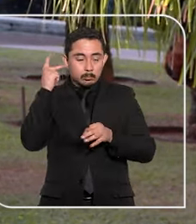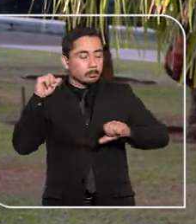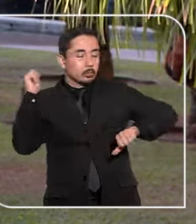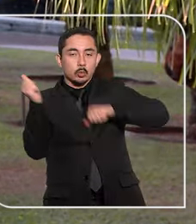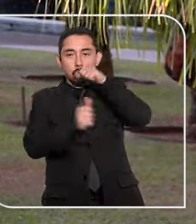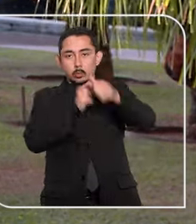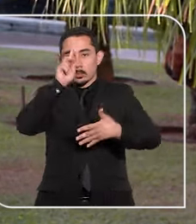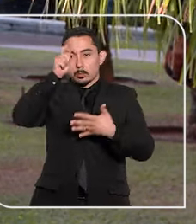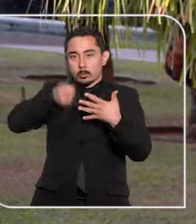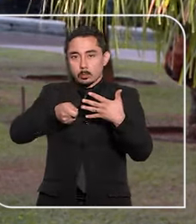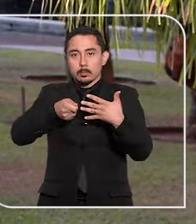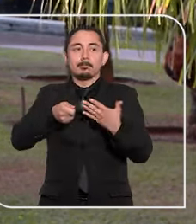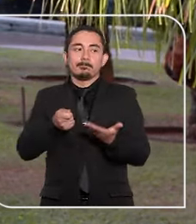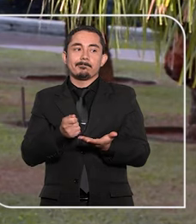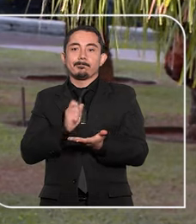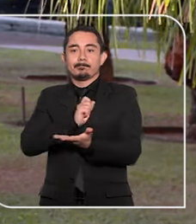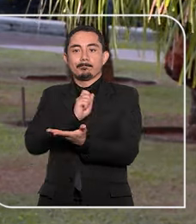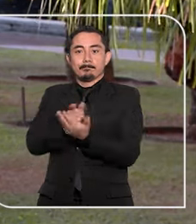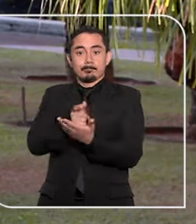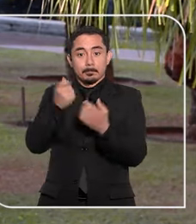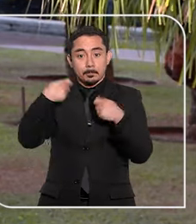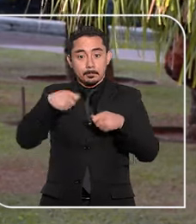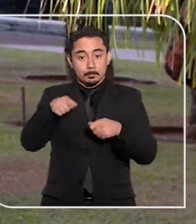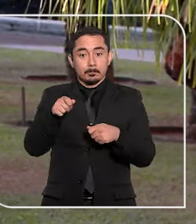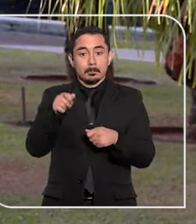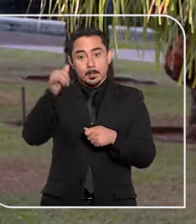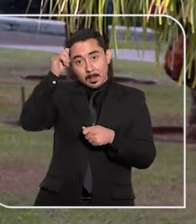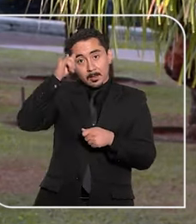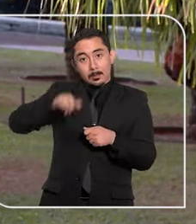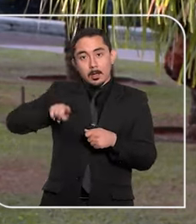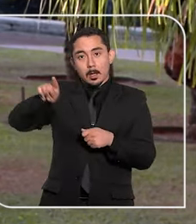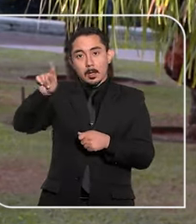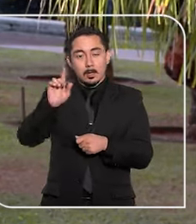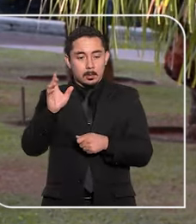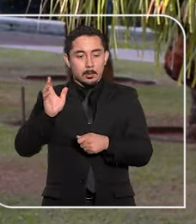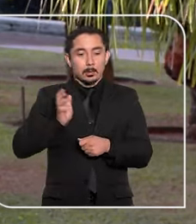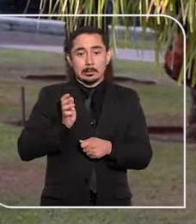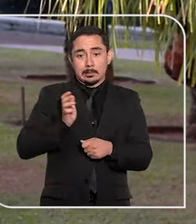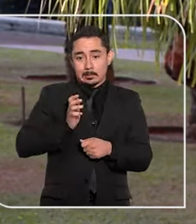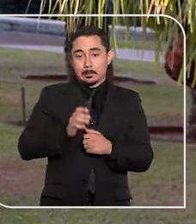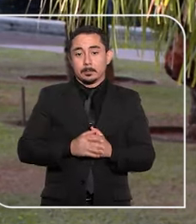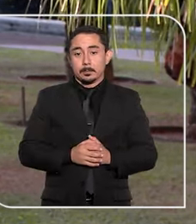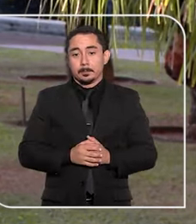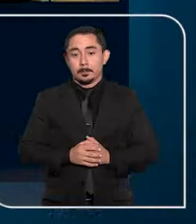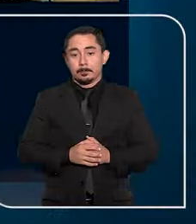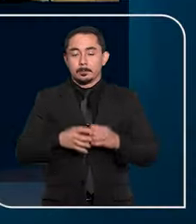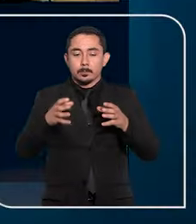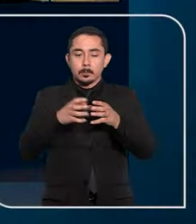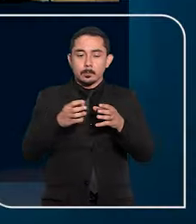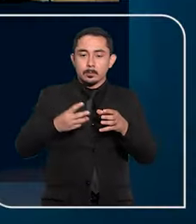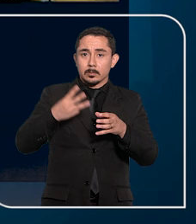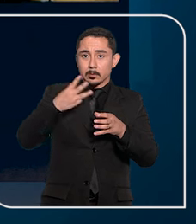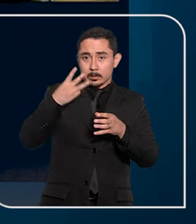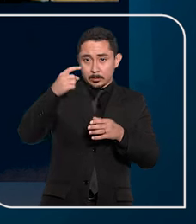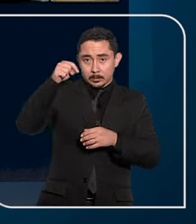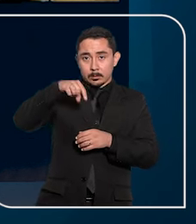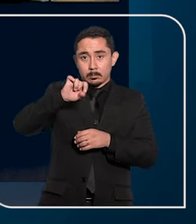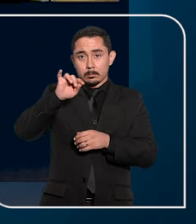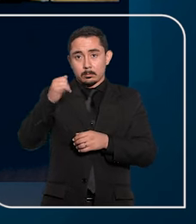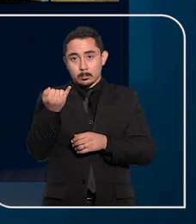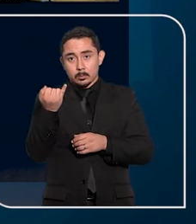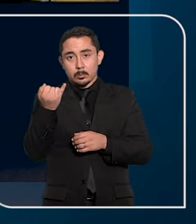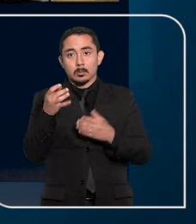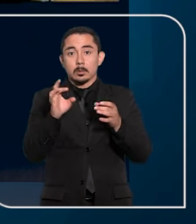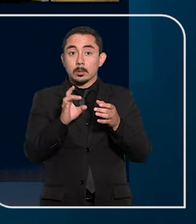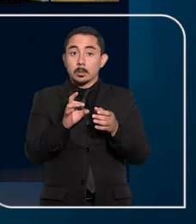reformou a sentença e determinou o pagamento para impedir o enriquecimento ilícito da ex-esposa. A terceira turma do STJ